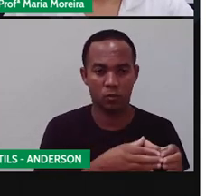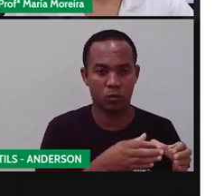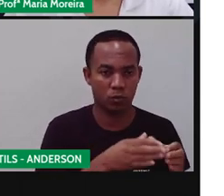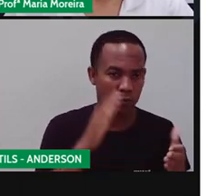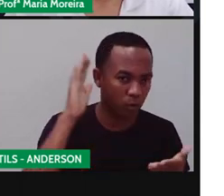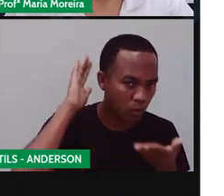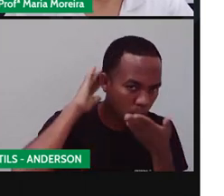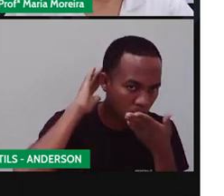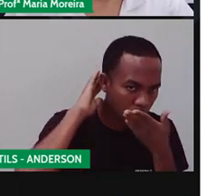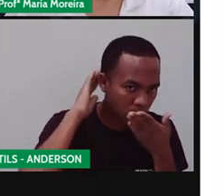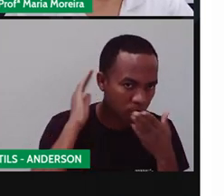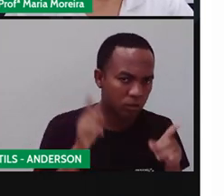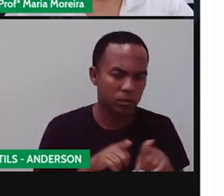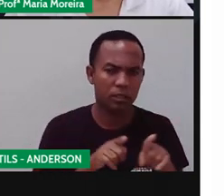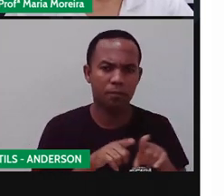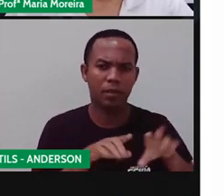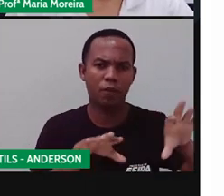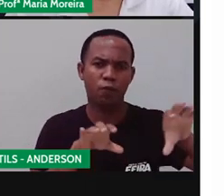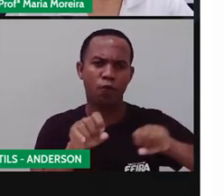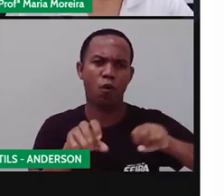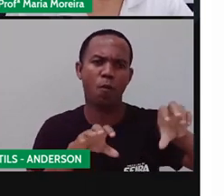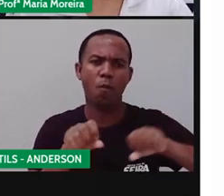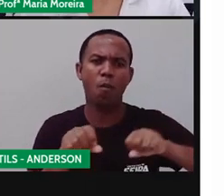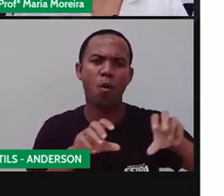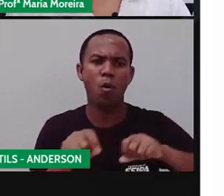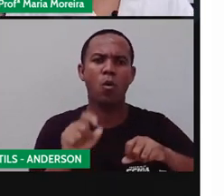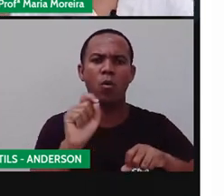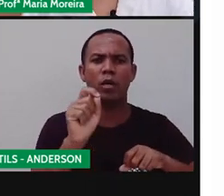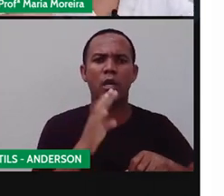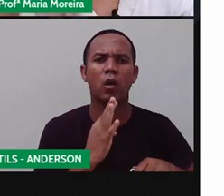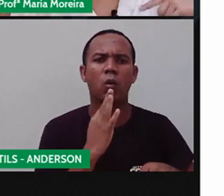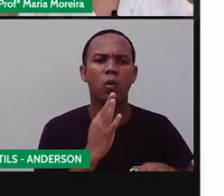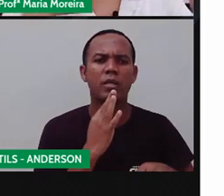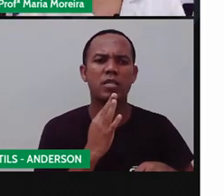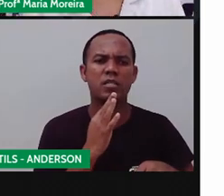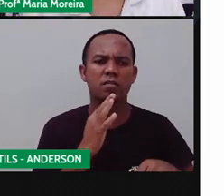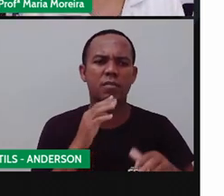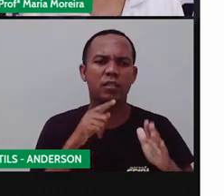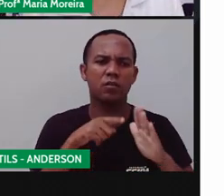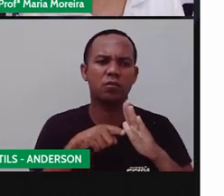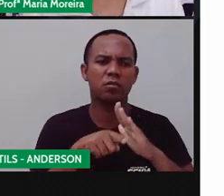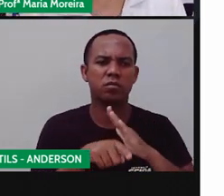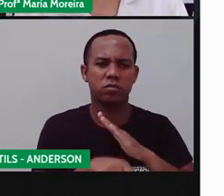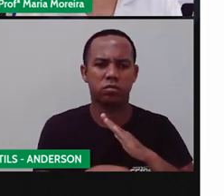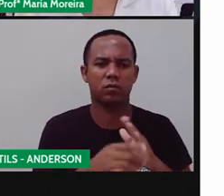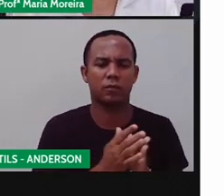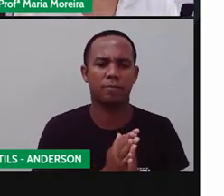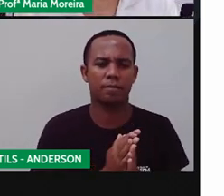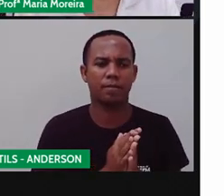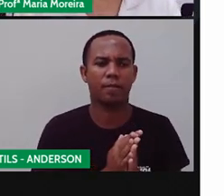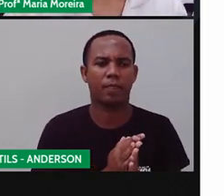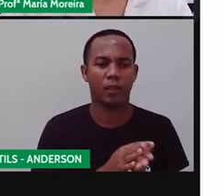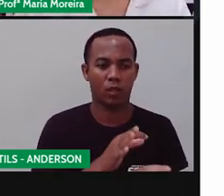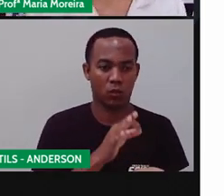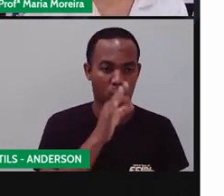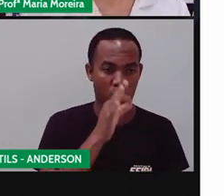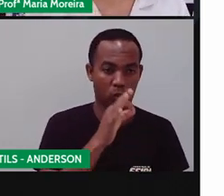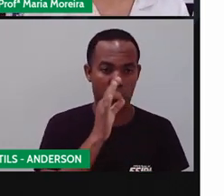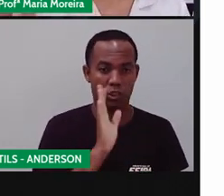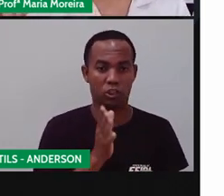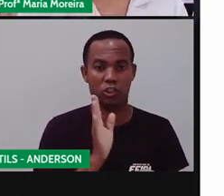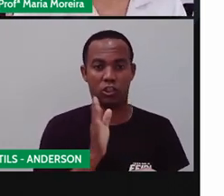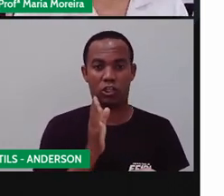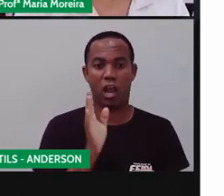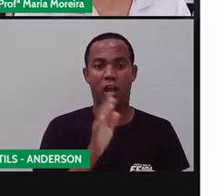né, na formação, na medicina popular brasileira, que foi essa conversa que a pró teve com o Anderson agora. Anderson, você toma chá? Olha, eu